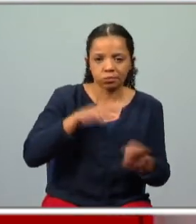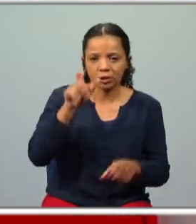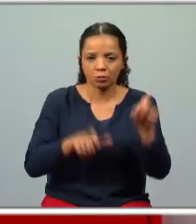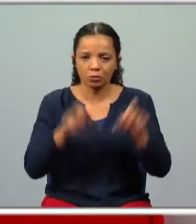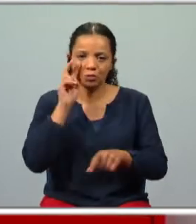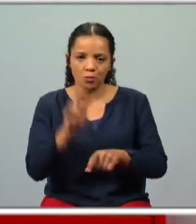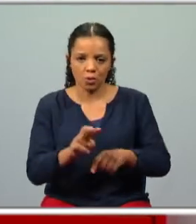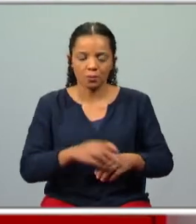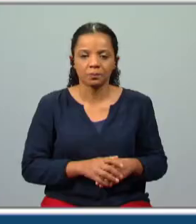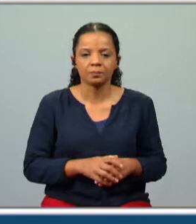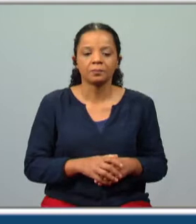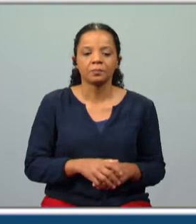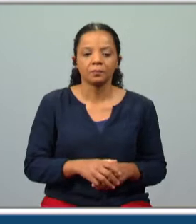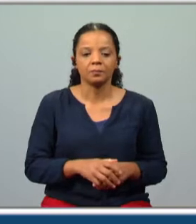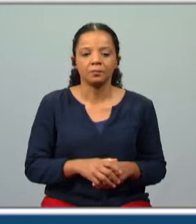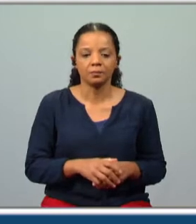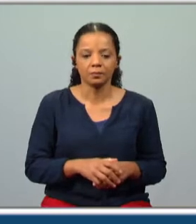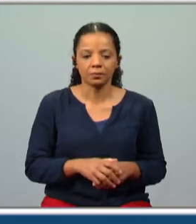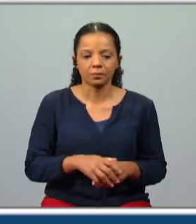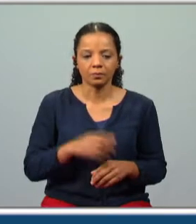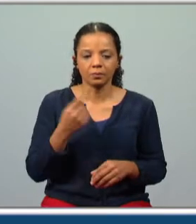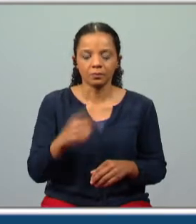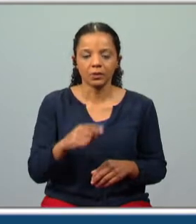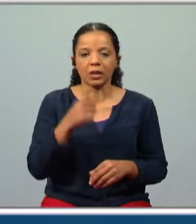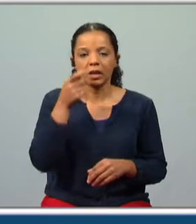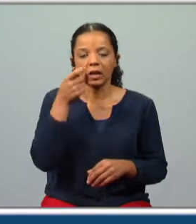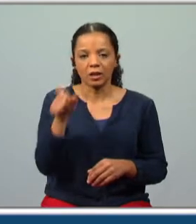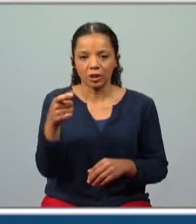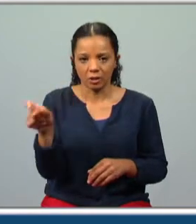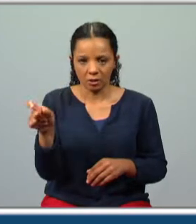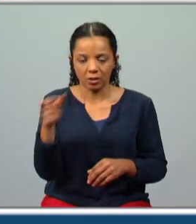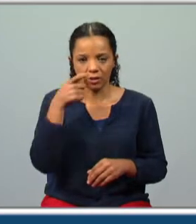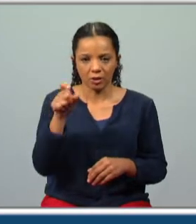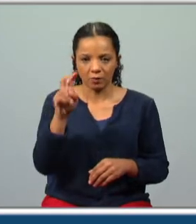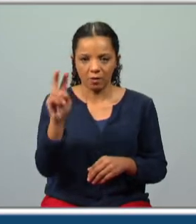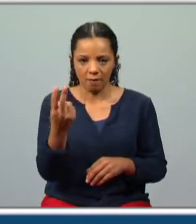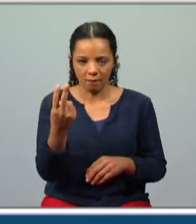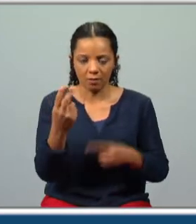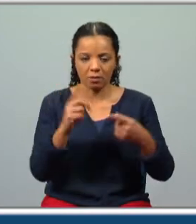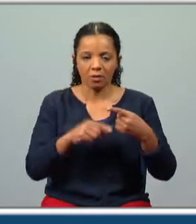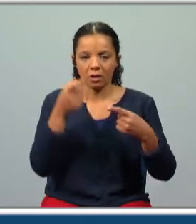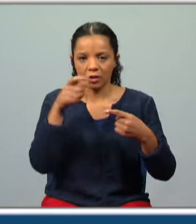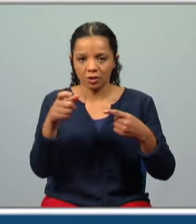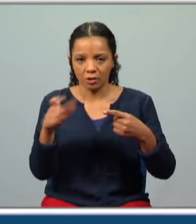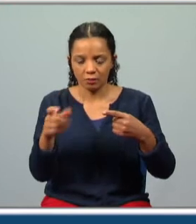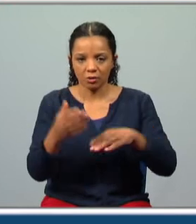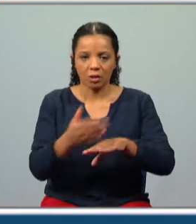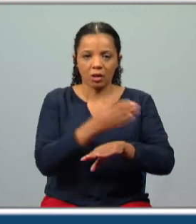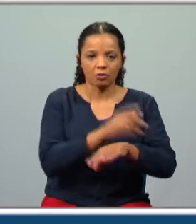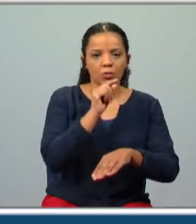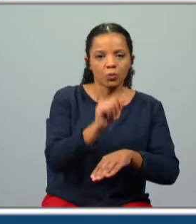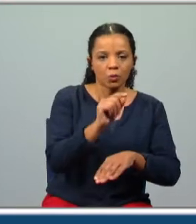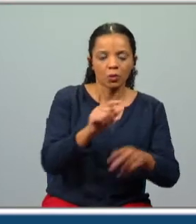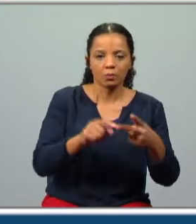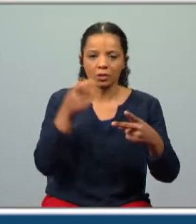E é caracterizada através do uso expressivo do adjetivo. E temos a dupla adjetivação, temos os adjetivos colocados antes do nome,